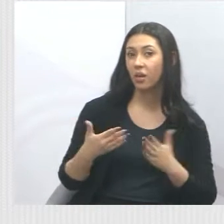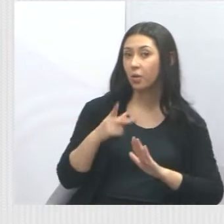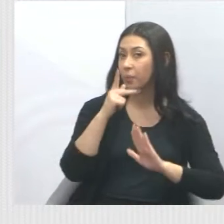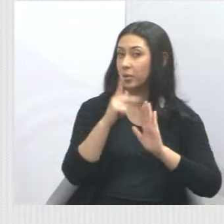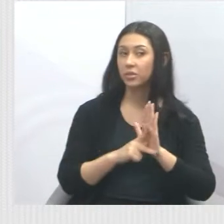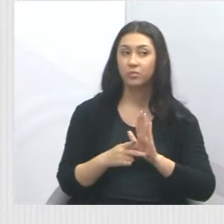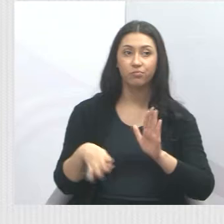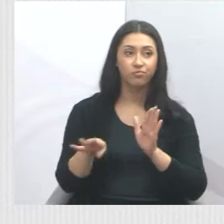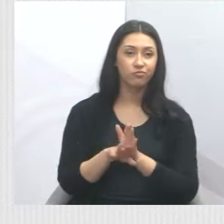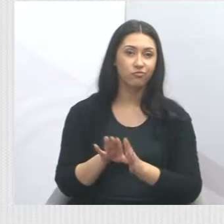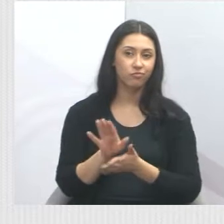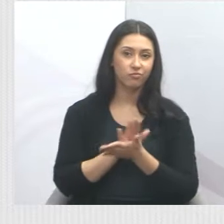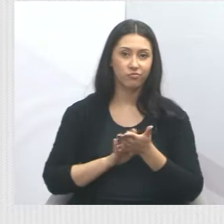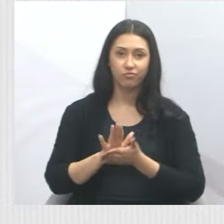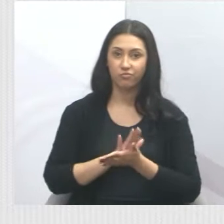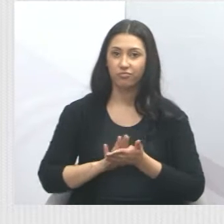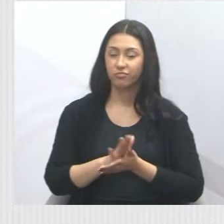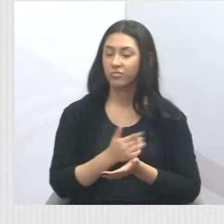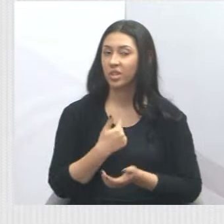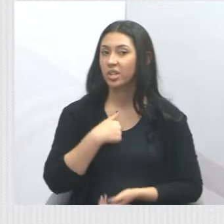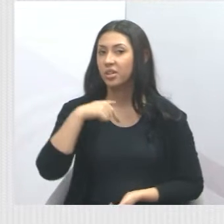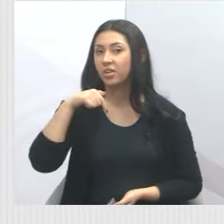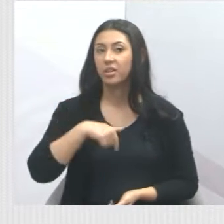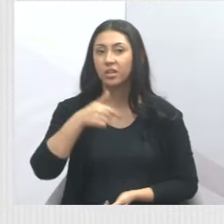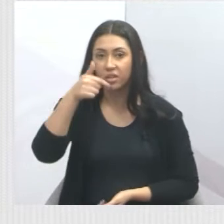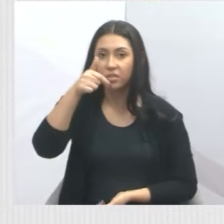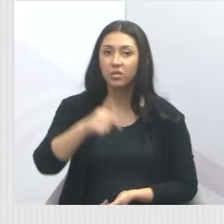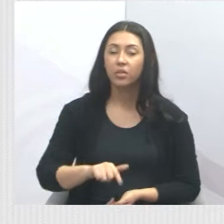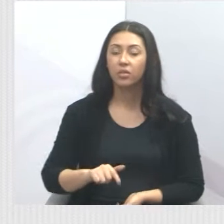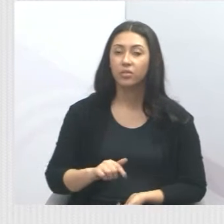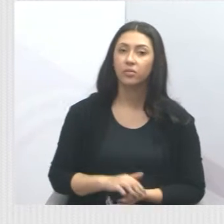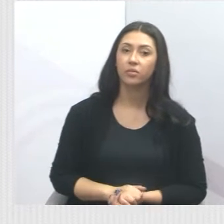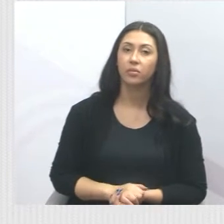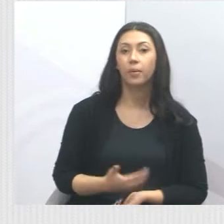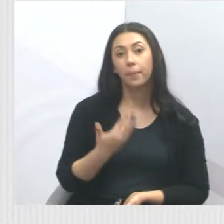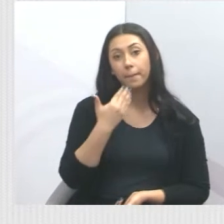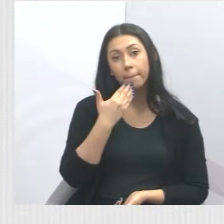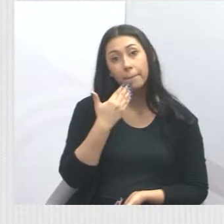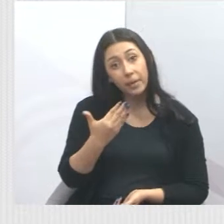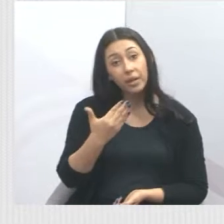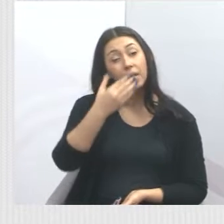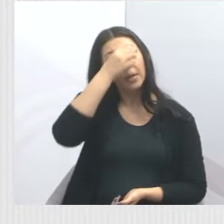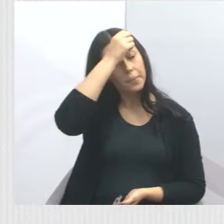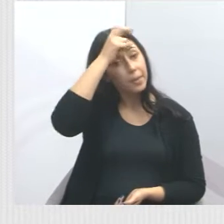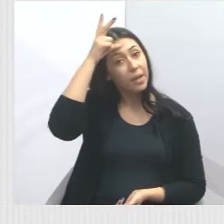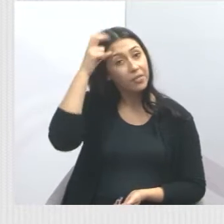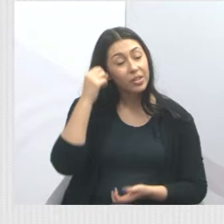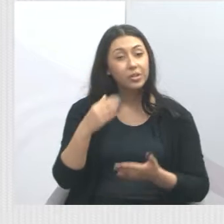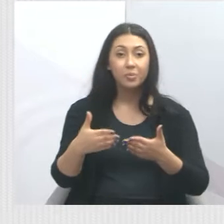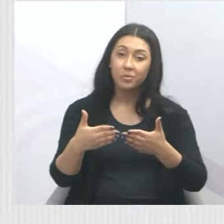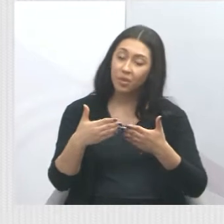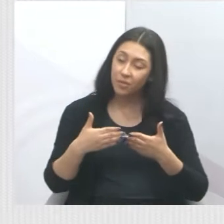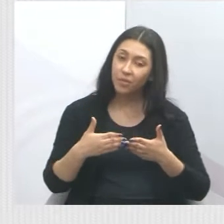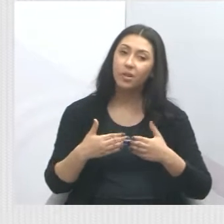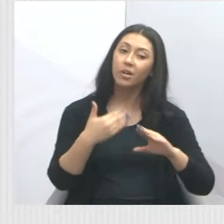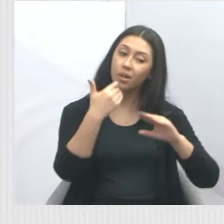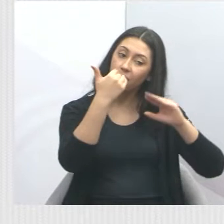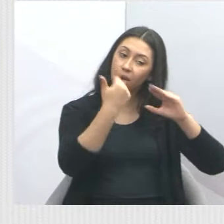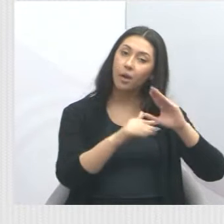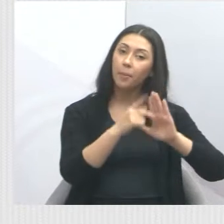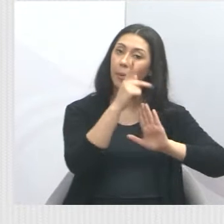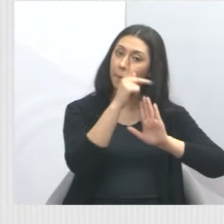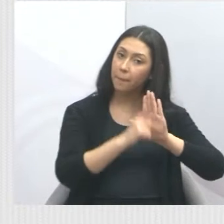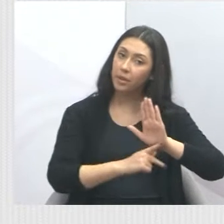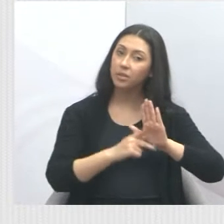não chegou a casa e eu estou aqui mais uma vez fazendo aqui um pedido ao prefeito que encaminhe esse projeto de